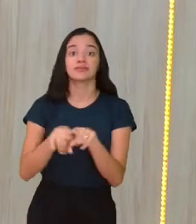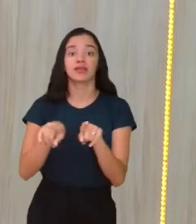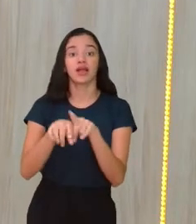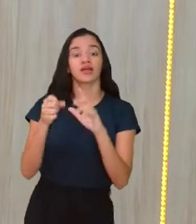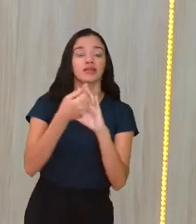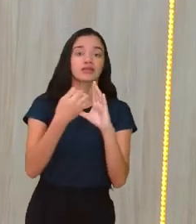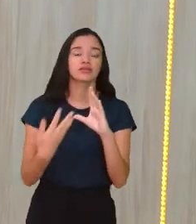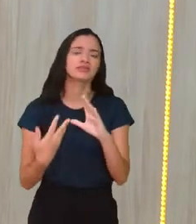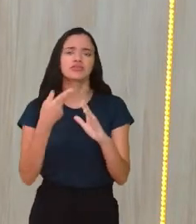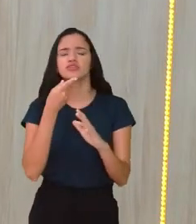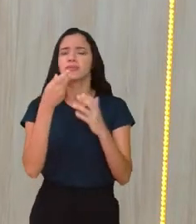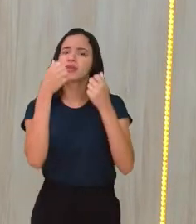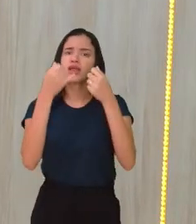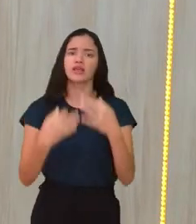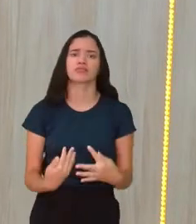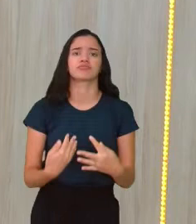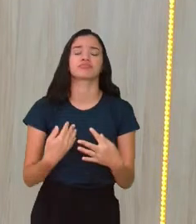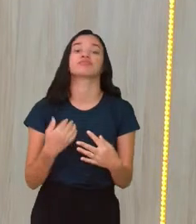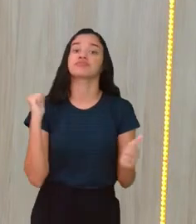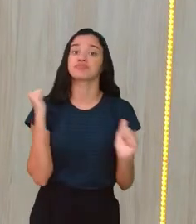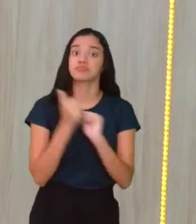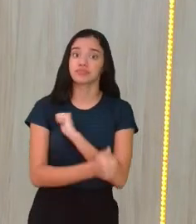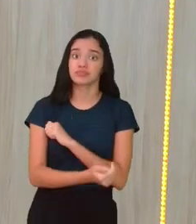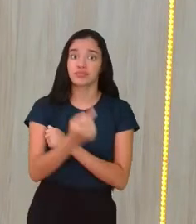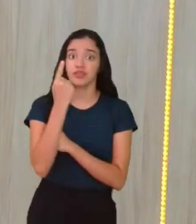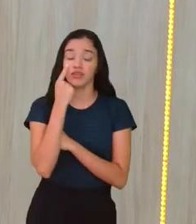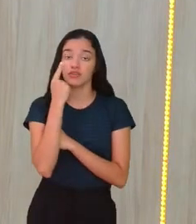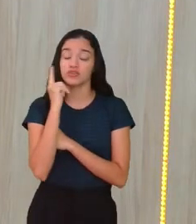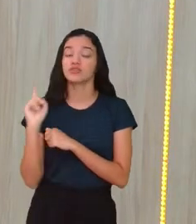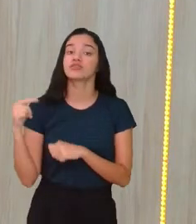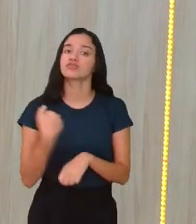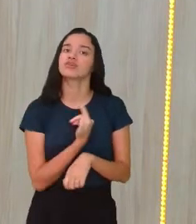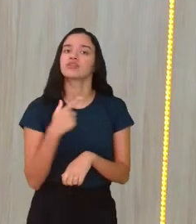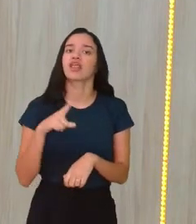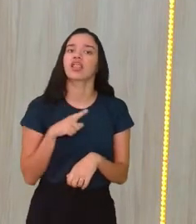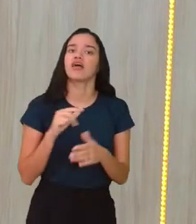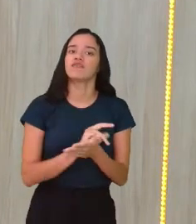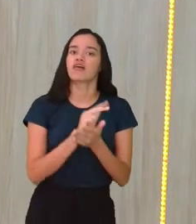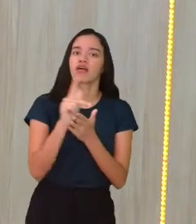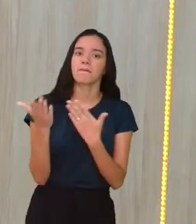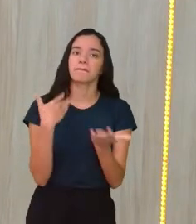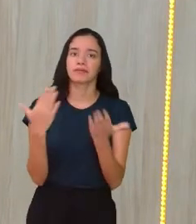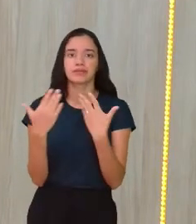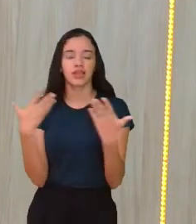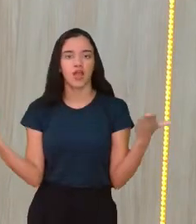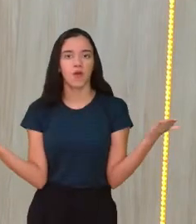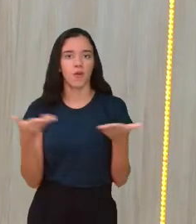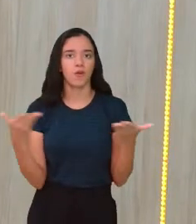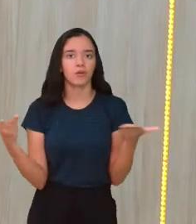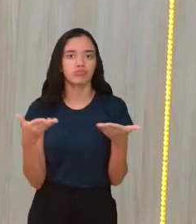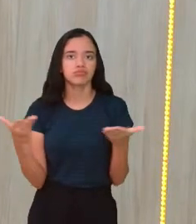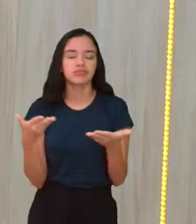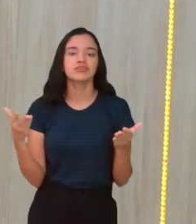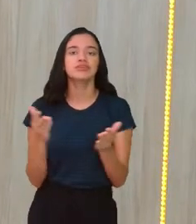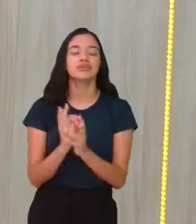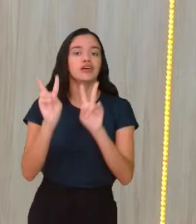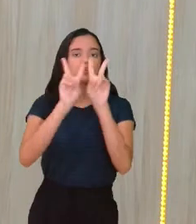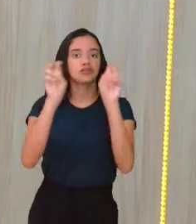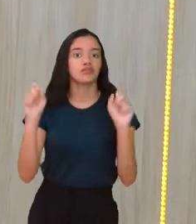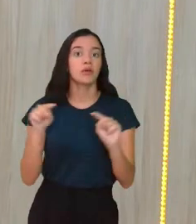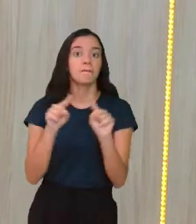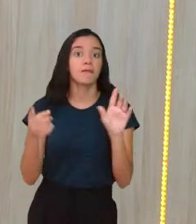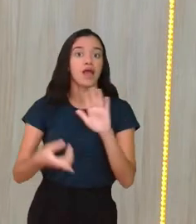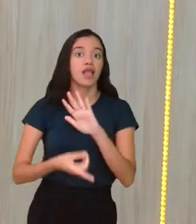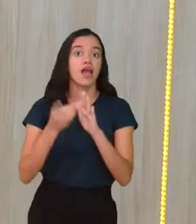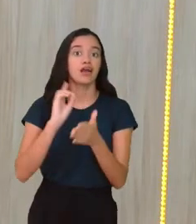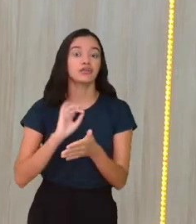como é que a gente pode dizer o que é esporte. Então vejam que a gente tem muita coisa para debater hoje em relação a esse assunto. Mas